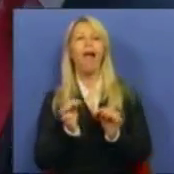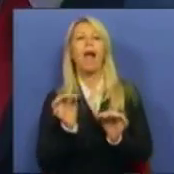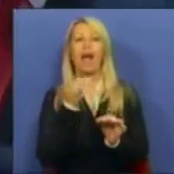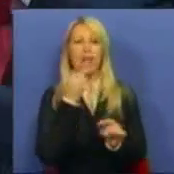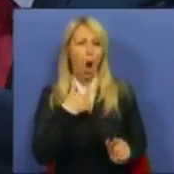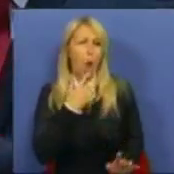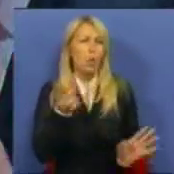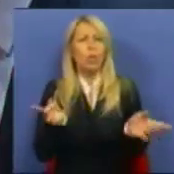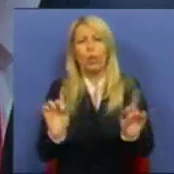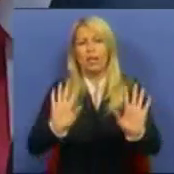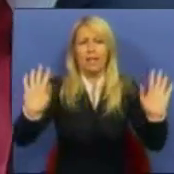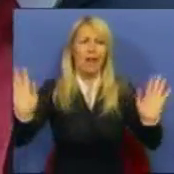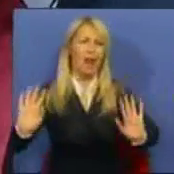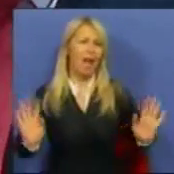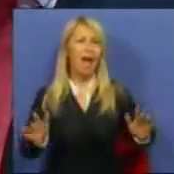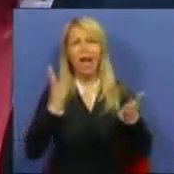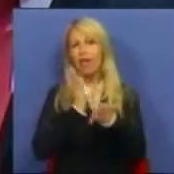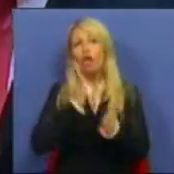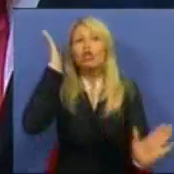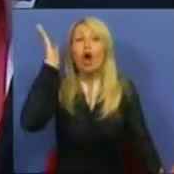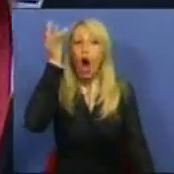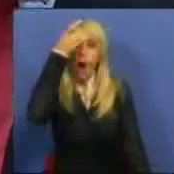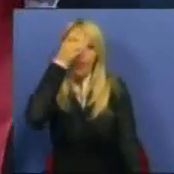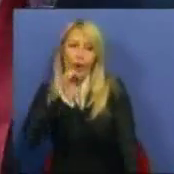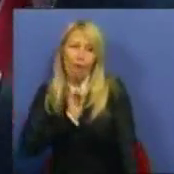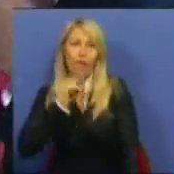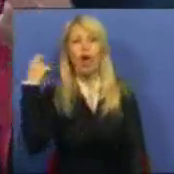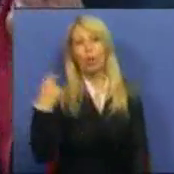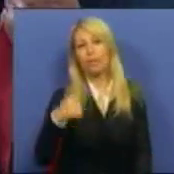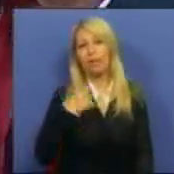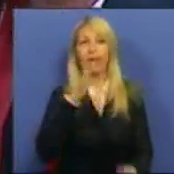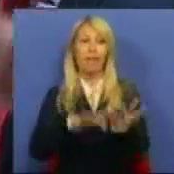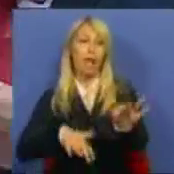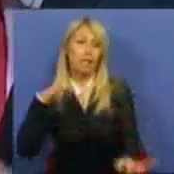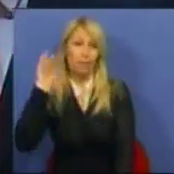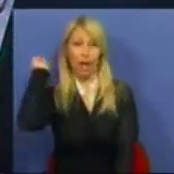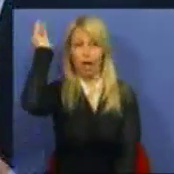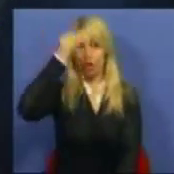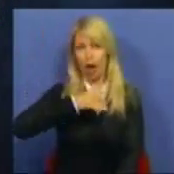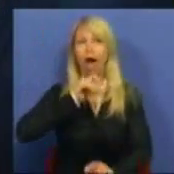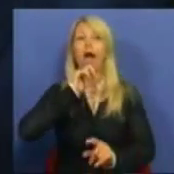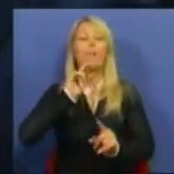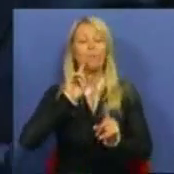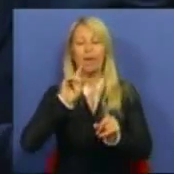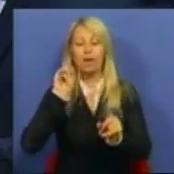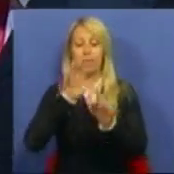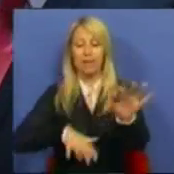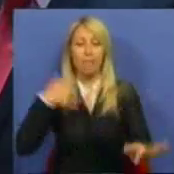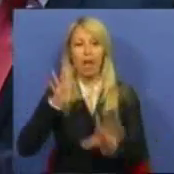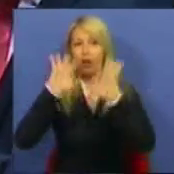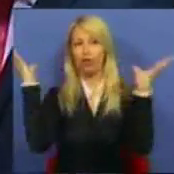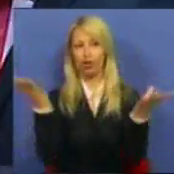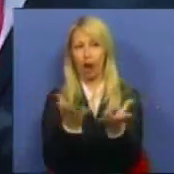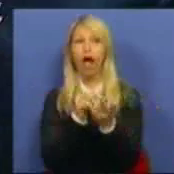Estou apenas a sugerir que o Presidente da Assembleia Geral se calhar estava colunhado convosco para não aceitar uma